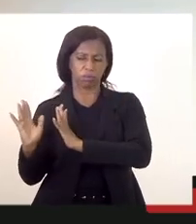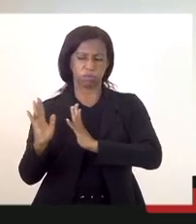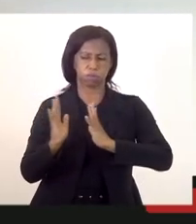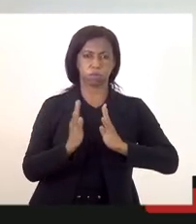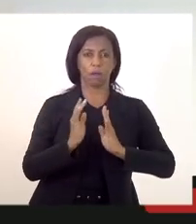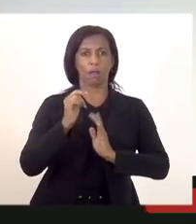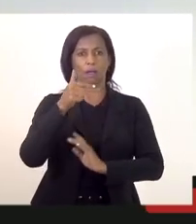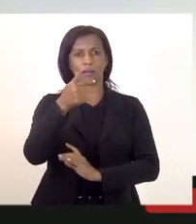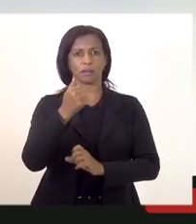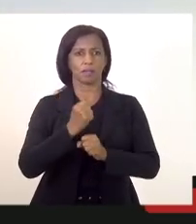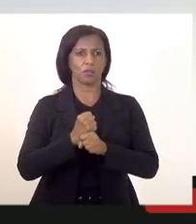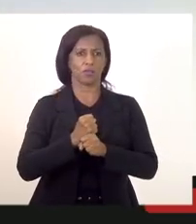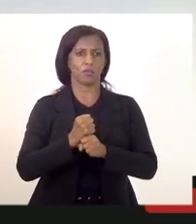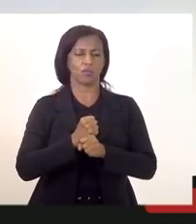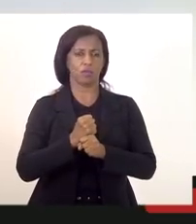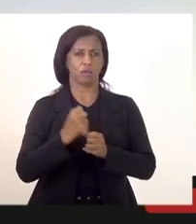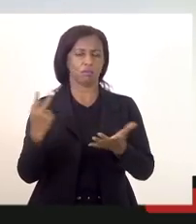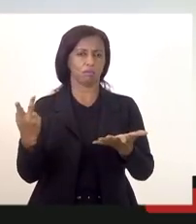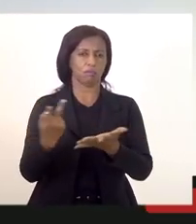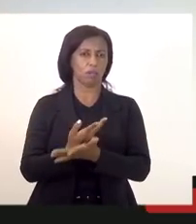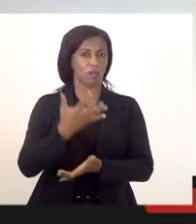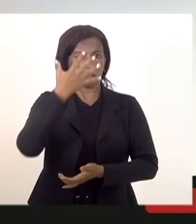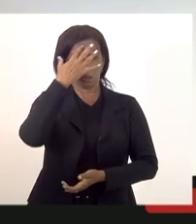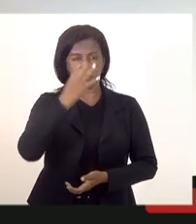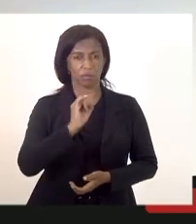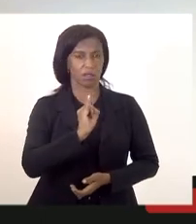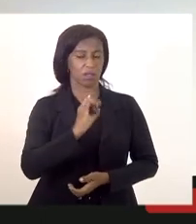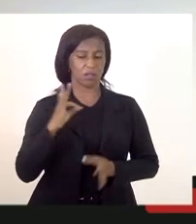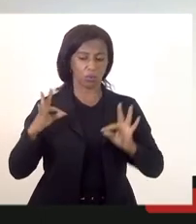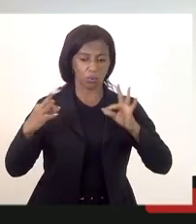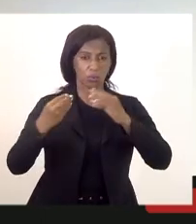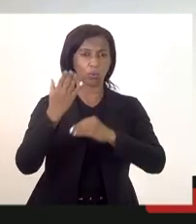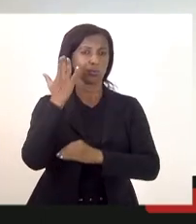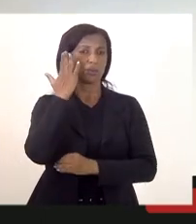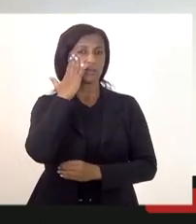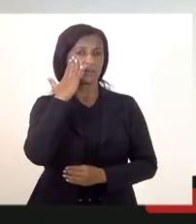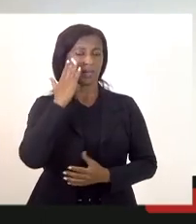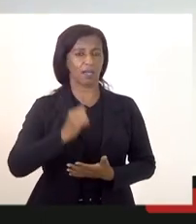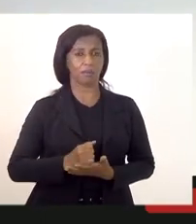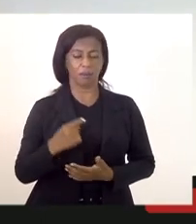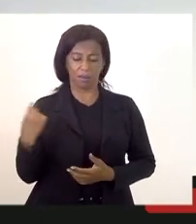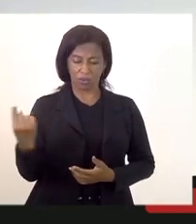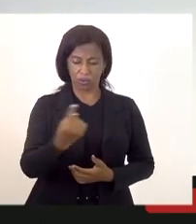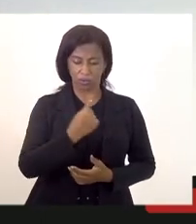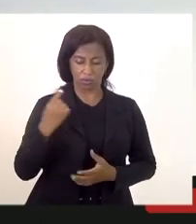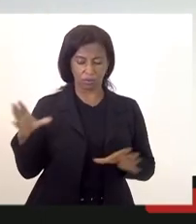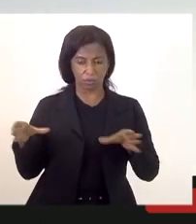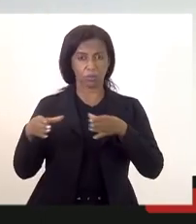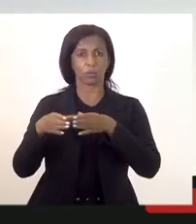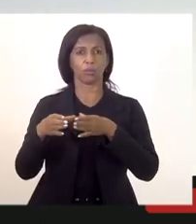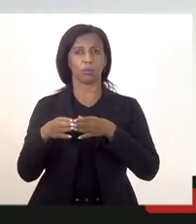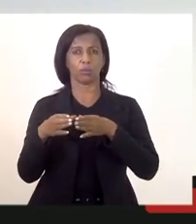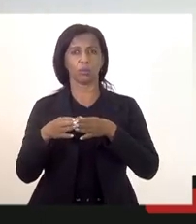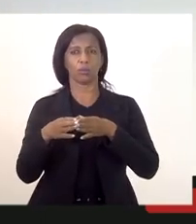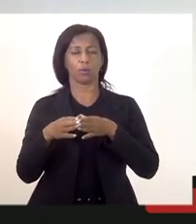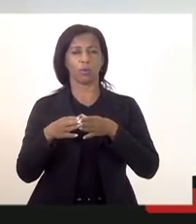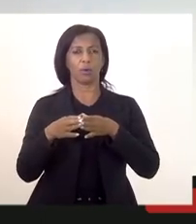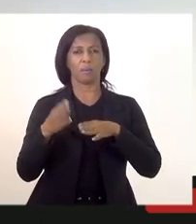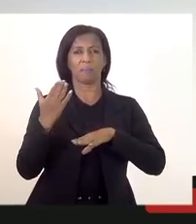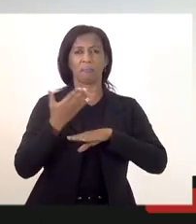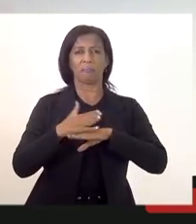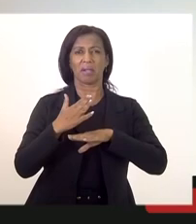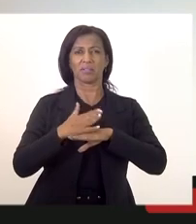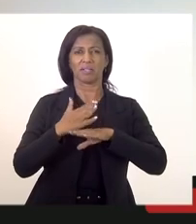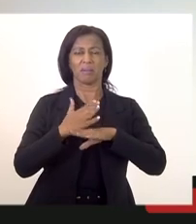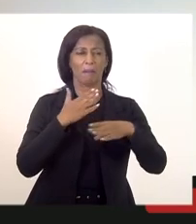sete anos eu não sei se todos aqui sabem mas nós somos a categoria que passamos praticamente em todas